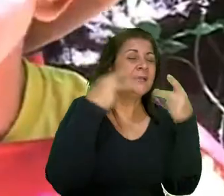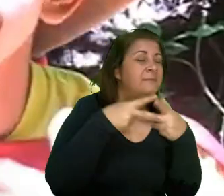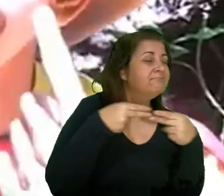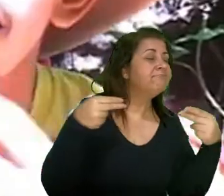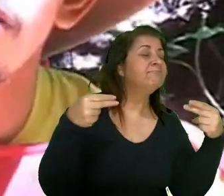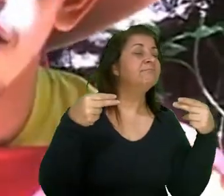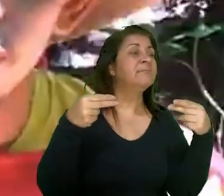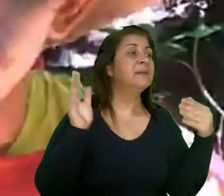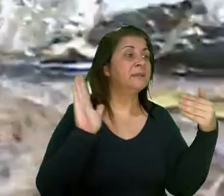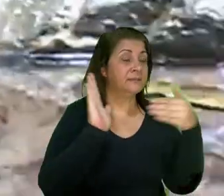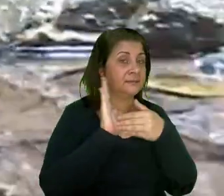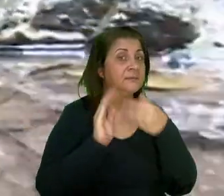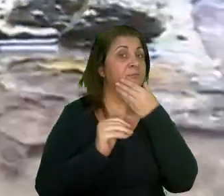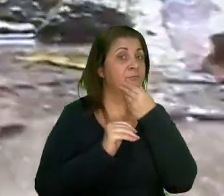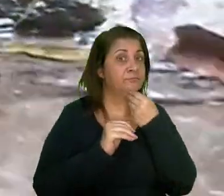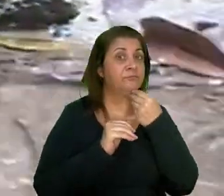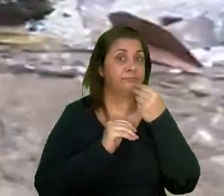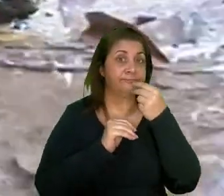E até o homem